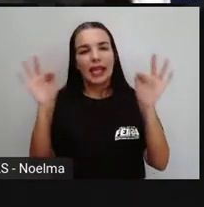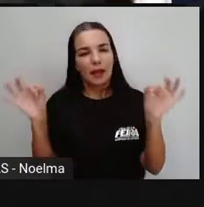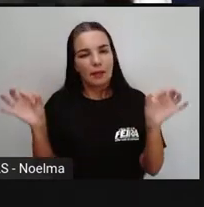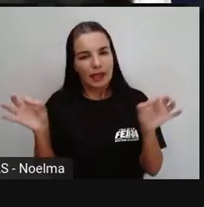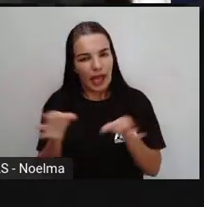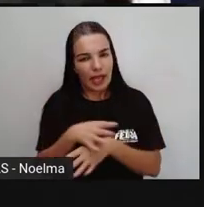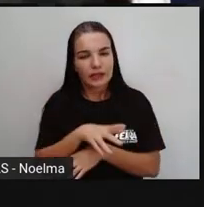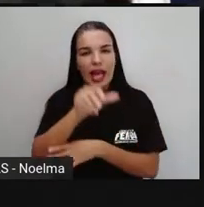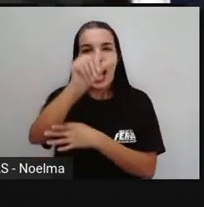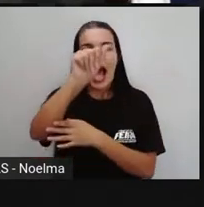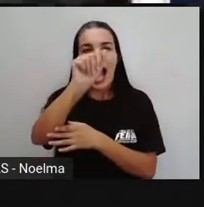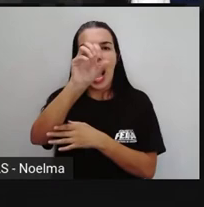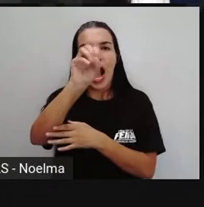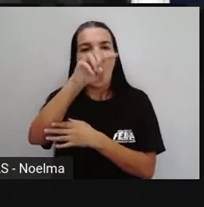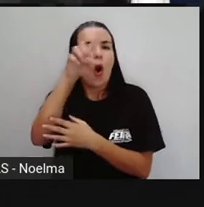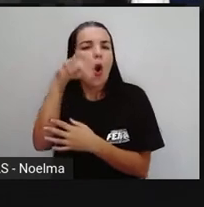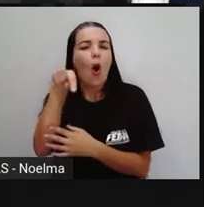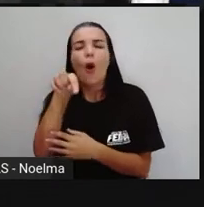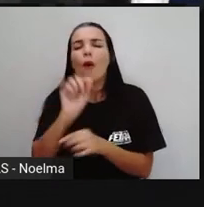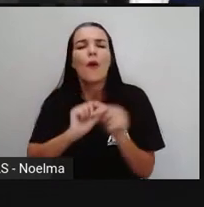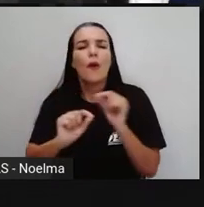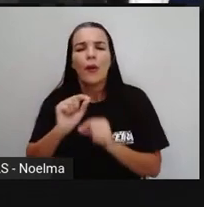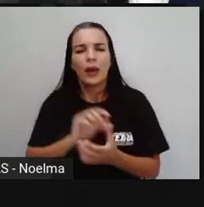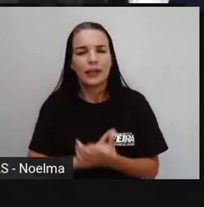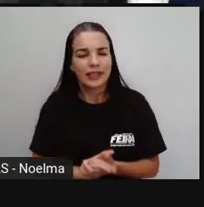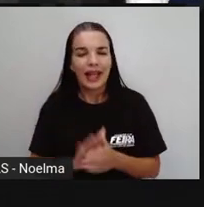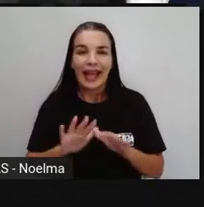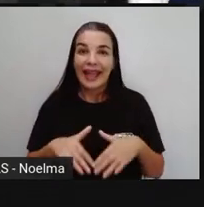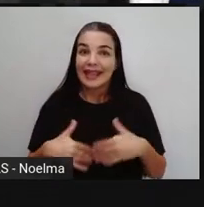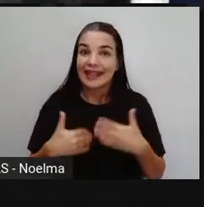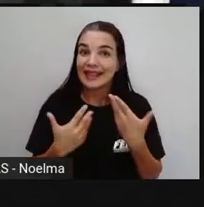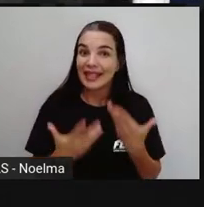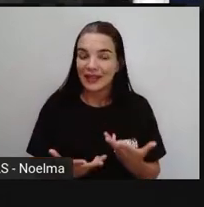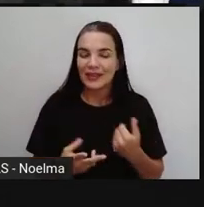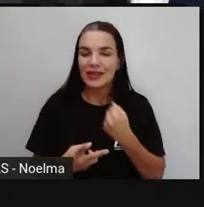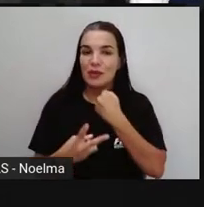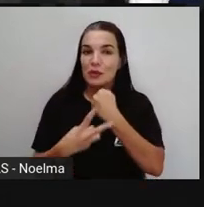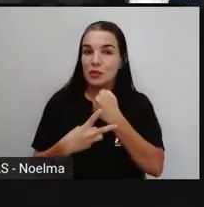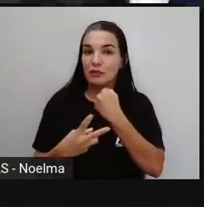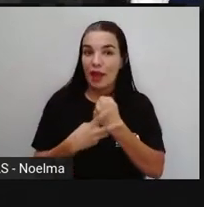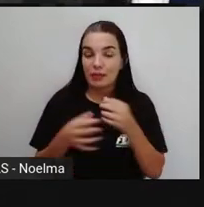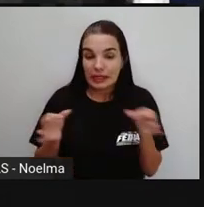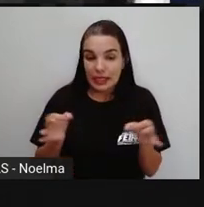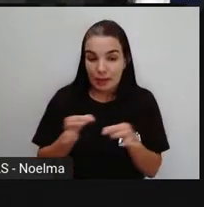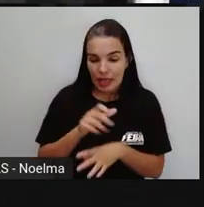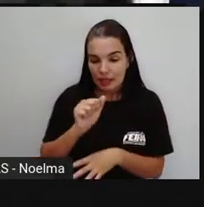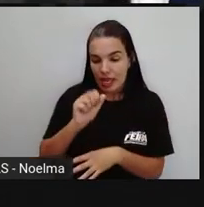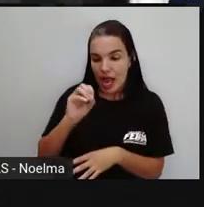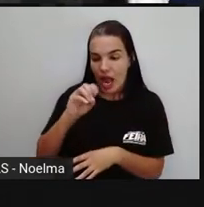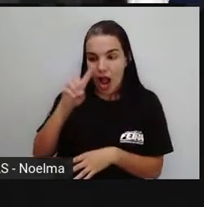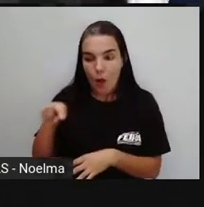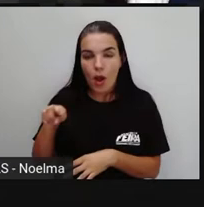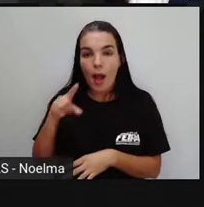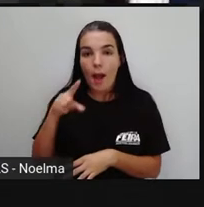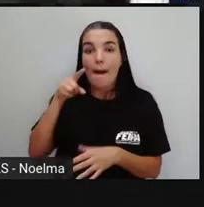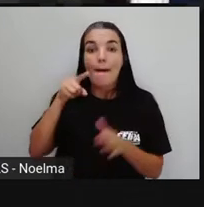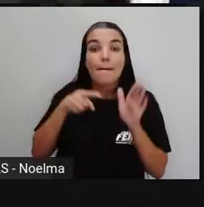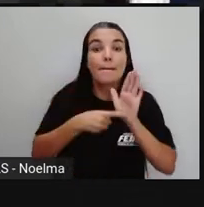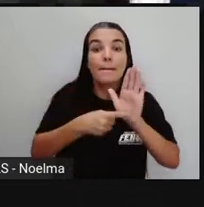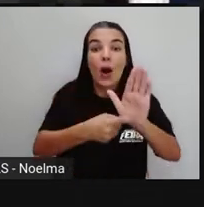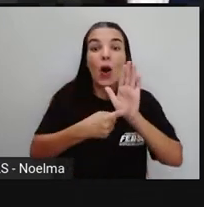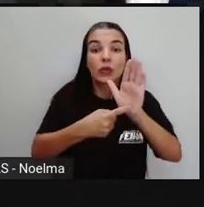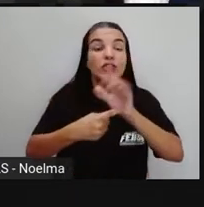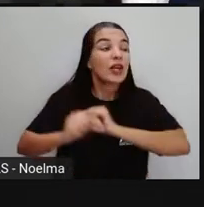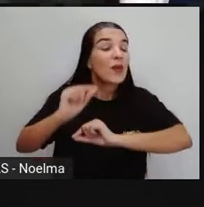e o o. Neste caso aí, os verbos com a terminação an indicam que os